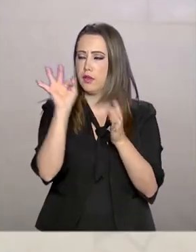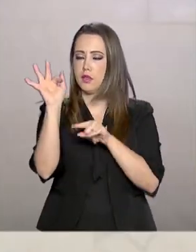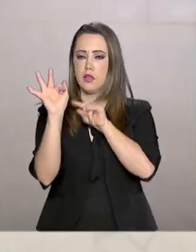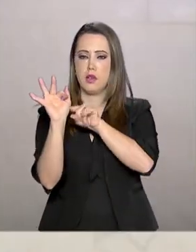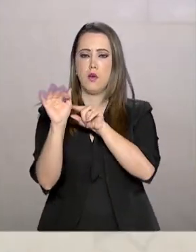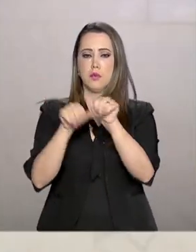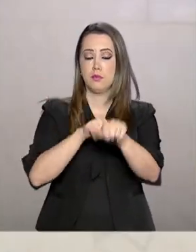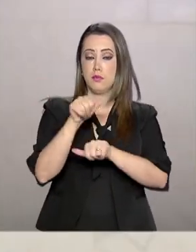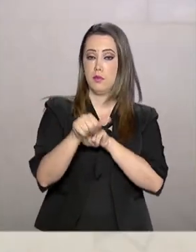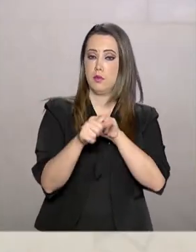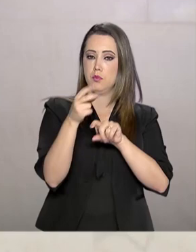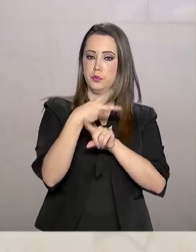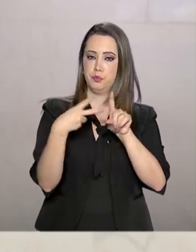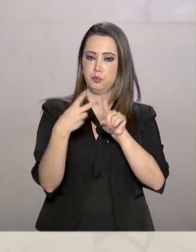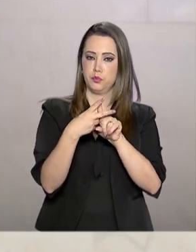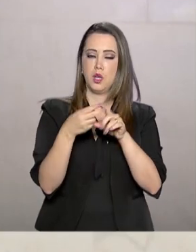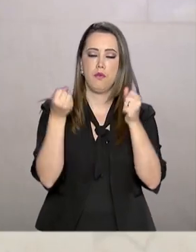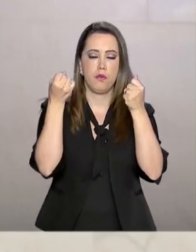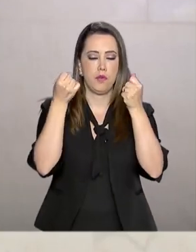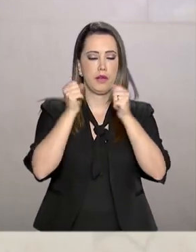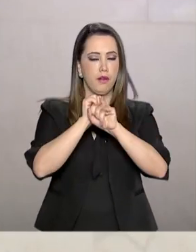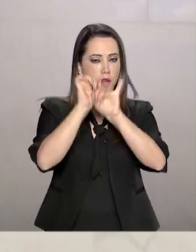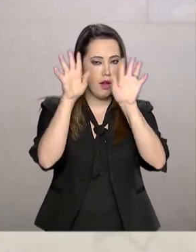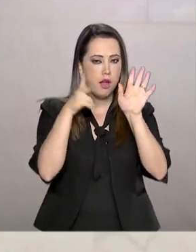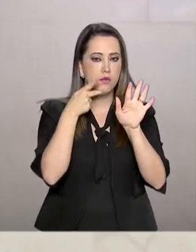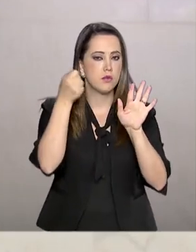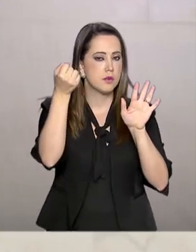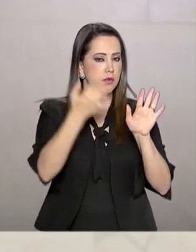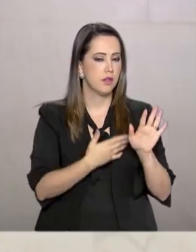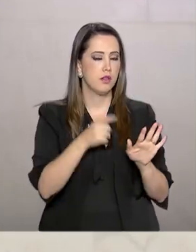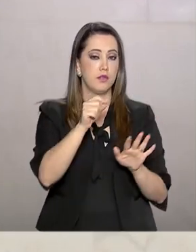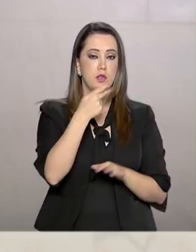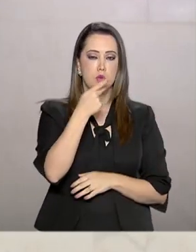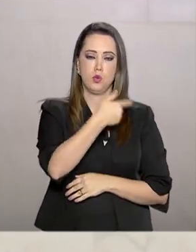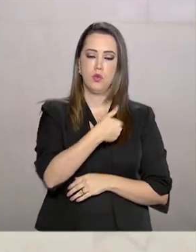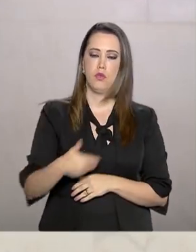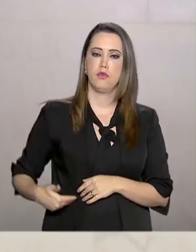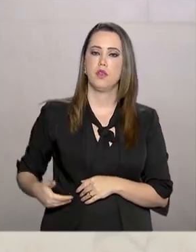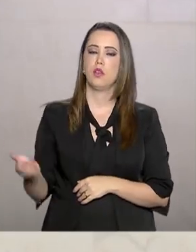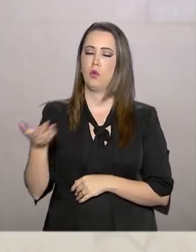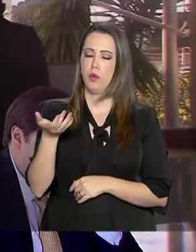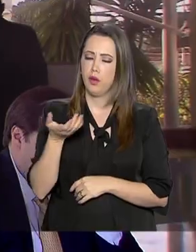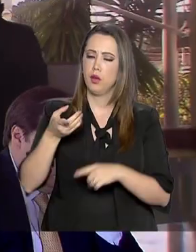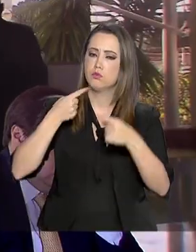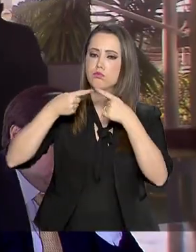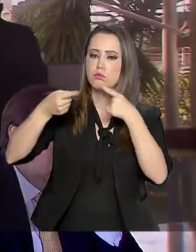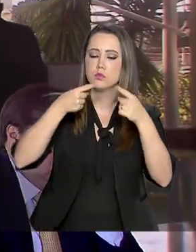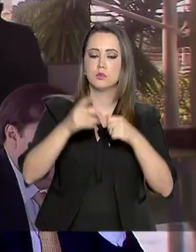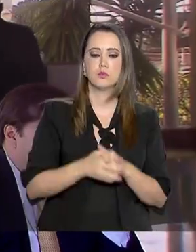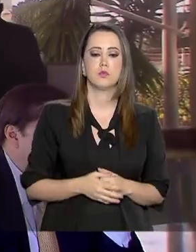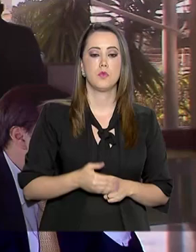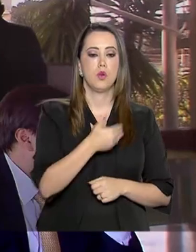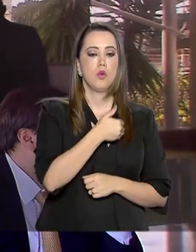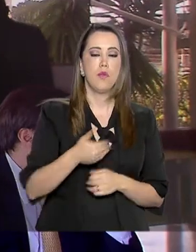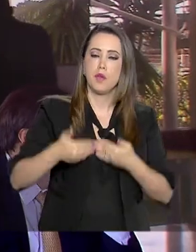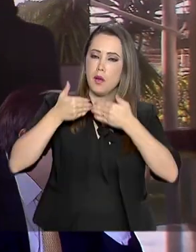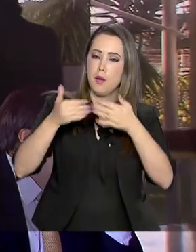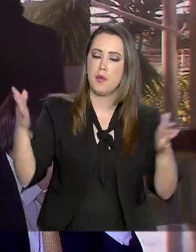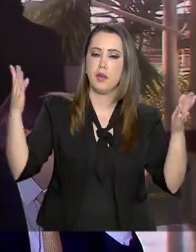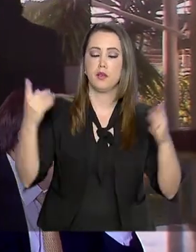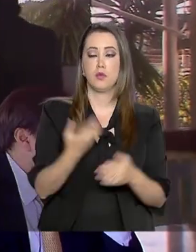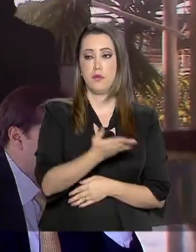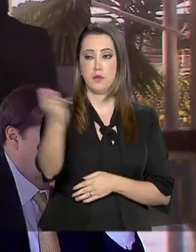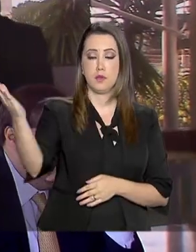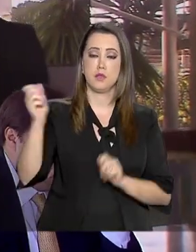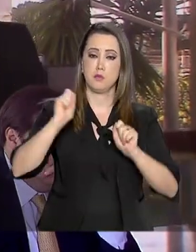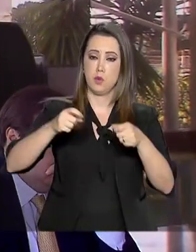foi bem claro no recado aos participantes. O governo está aberto ao diálogo. O governo está aberto aos senhores para